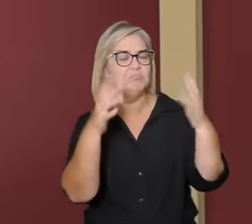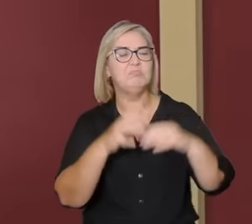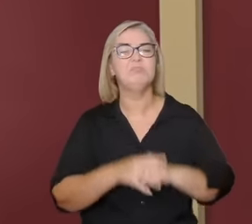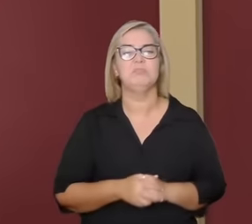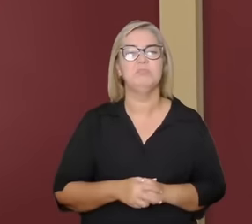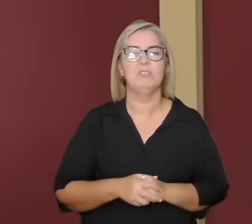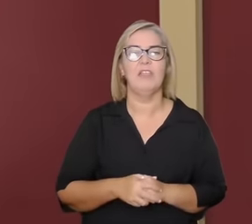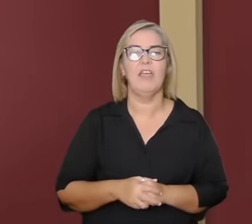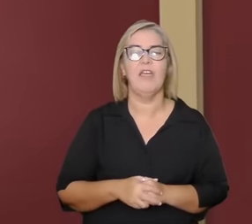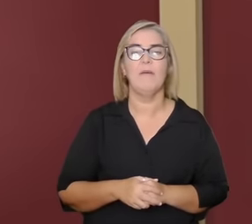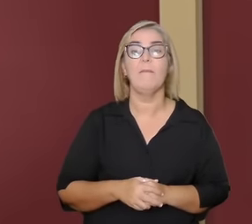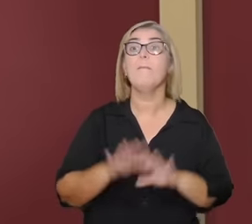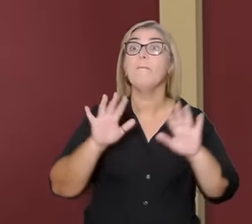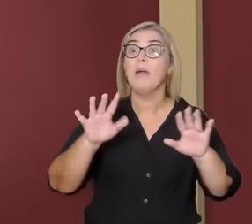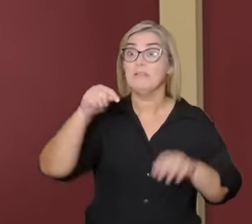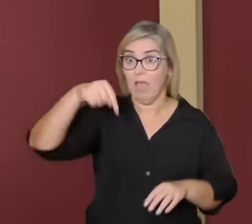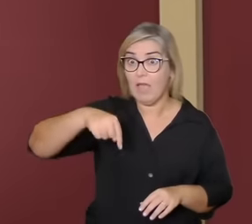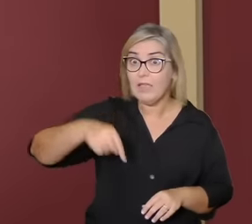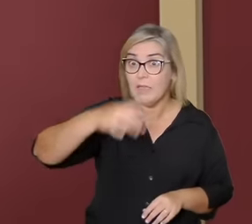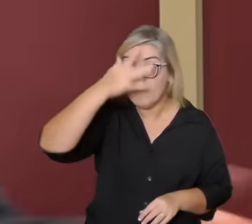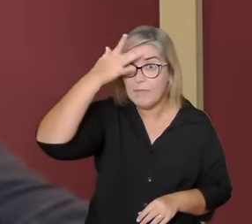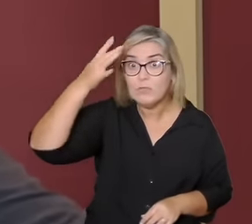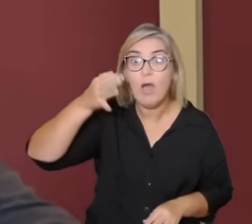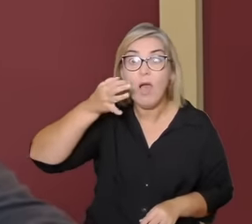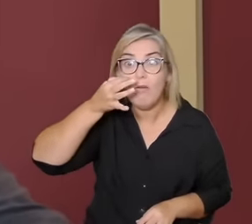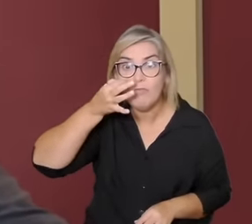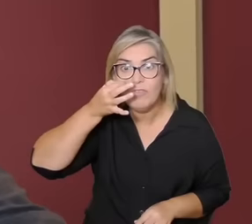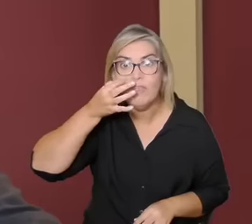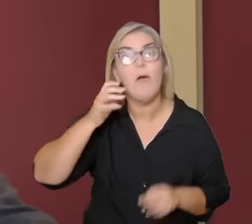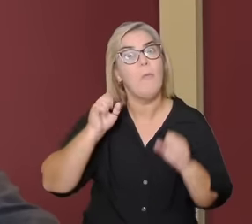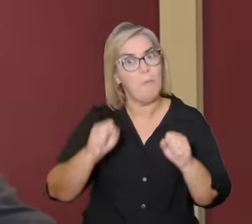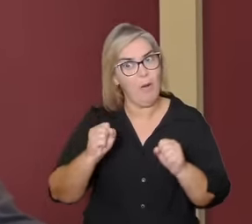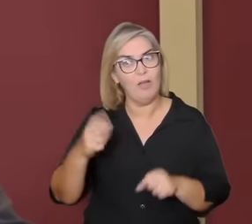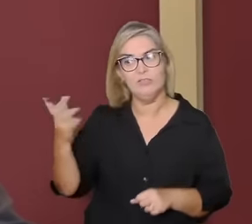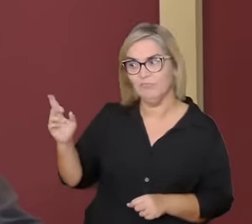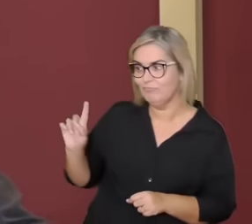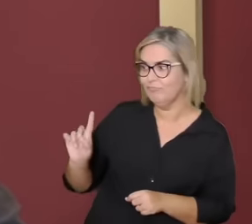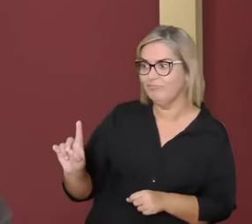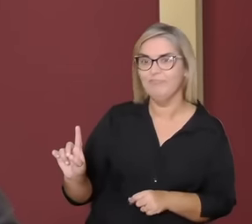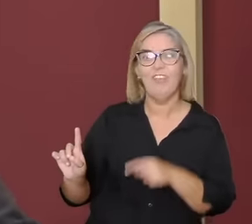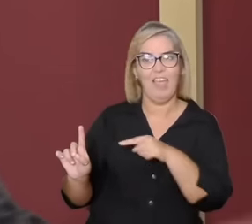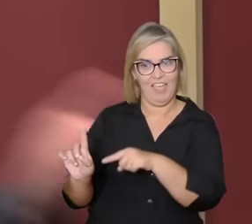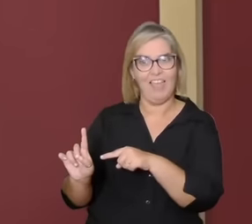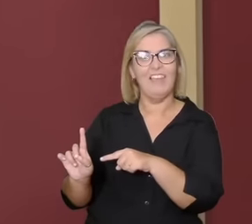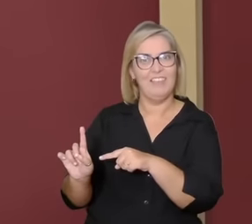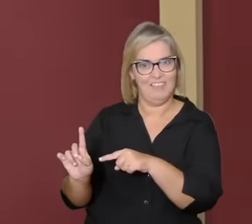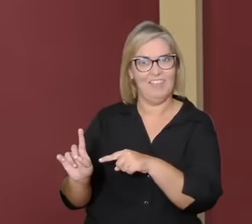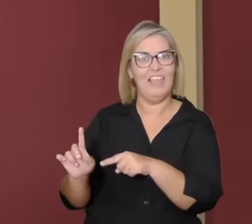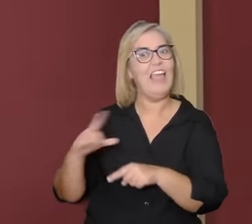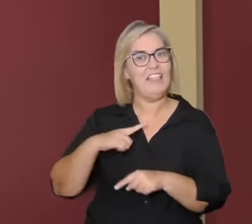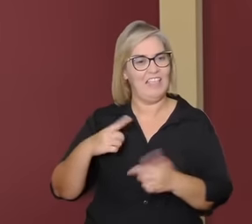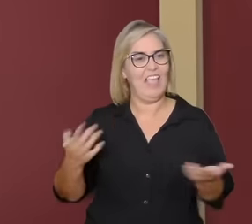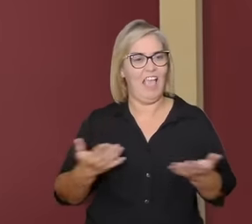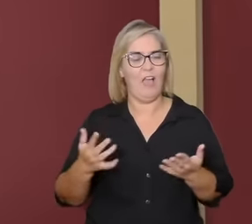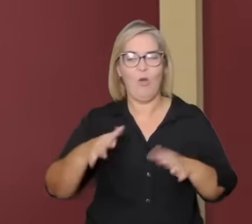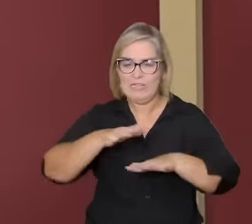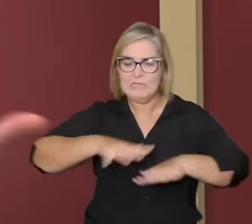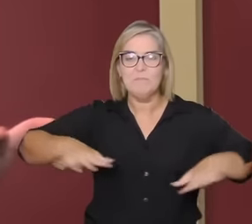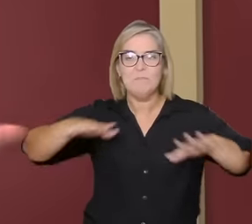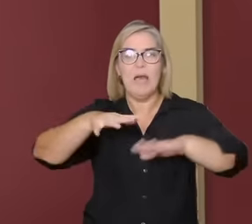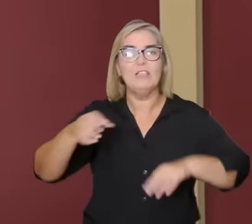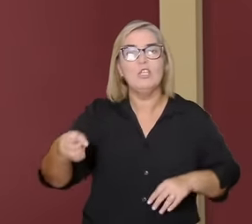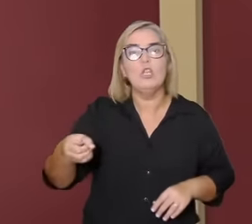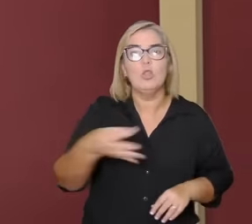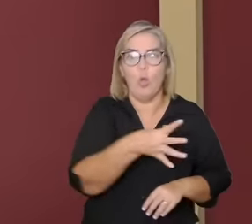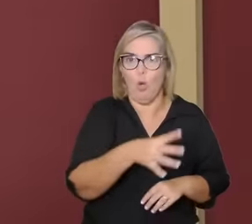aproveitar quem está aqui quem quiser fazer pergunta para ele a gente pode estrear esse púlpito aqui por favor temos um cenário novo agradeço também